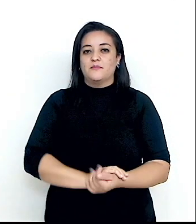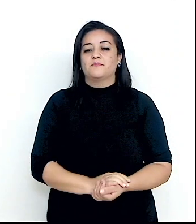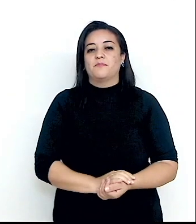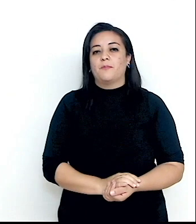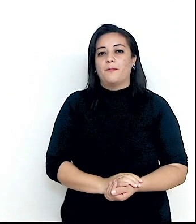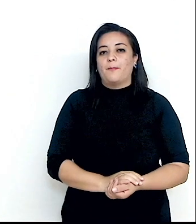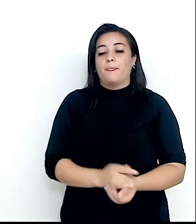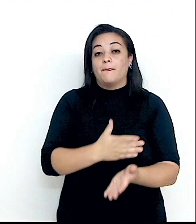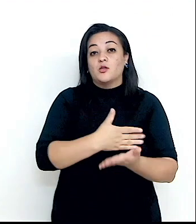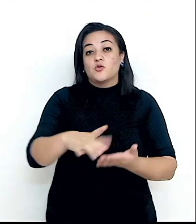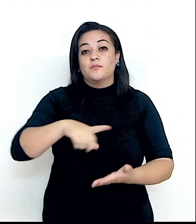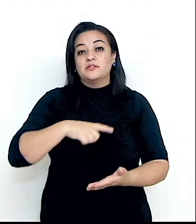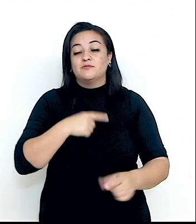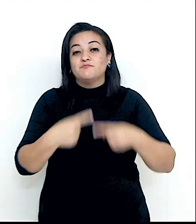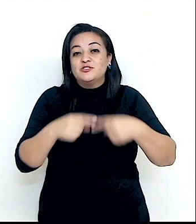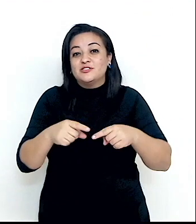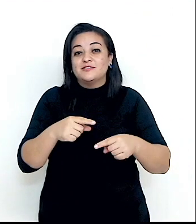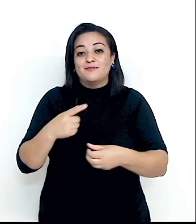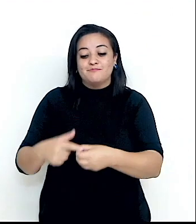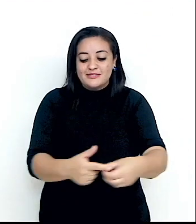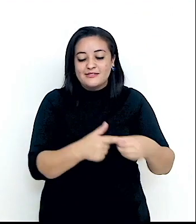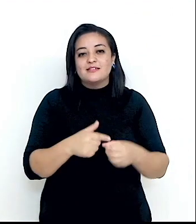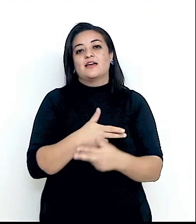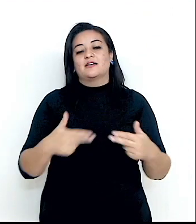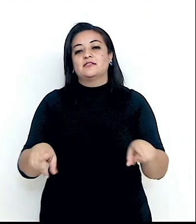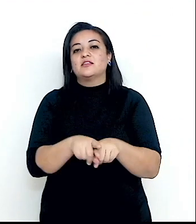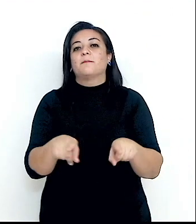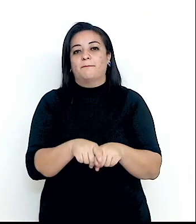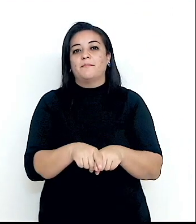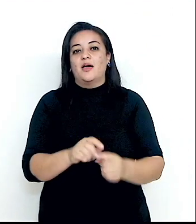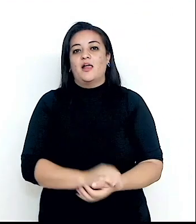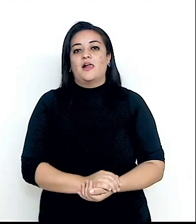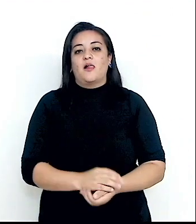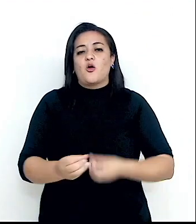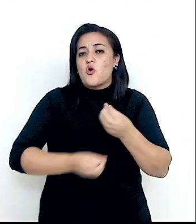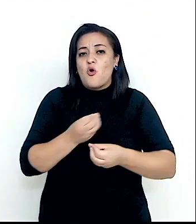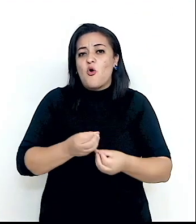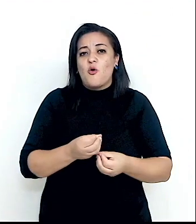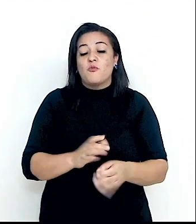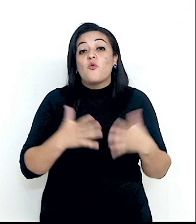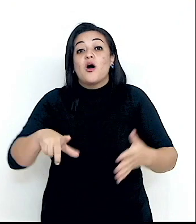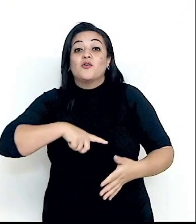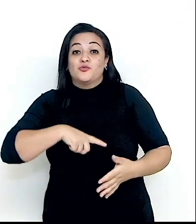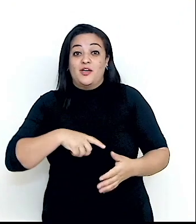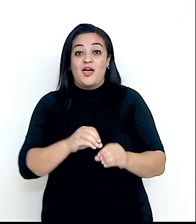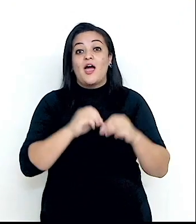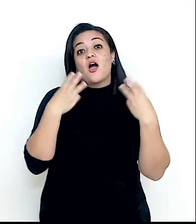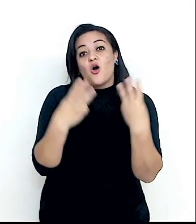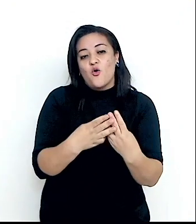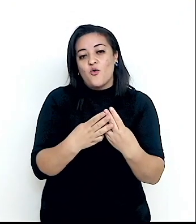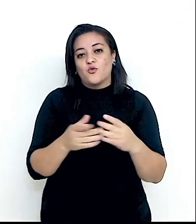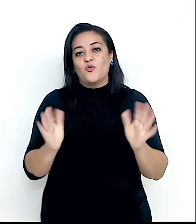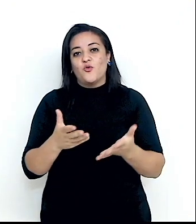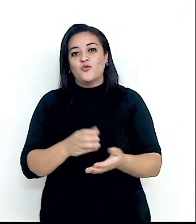No começo havia uma disputa entre cidades e até mesmo entre continentes, para saber qual deles sediariam as Nações Unidas. Hoje,